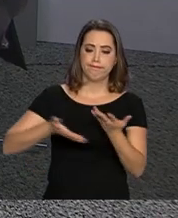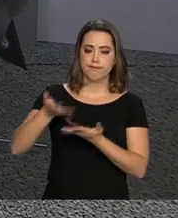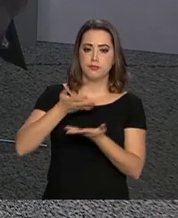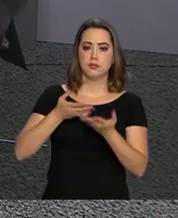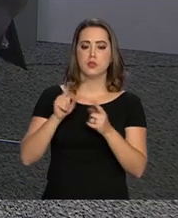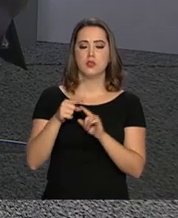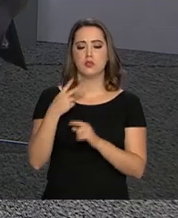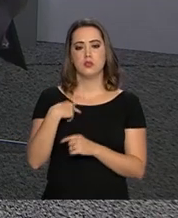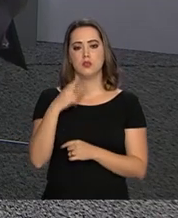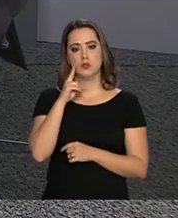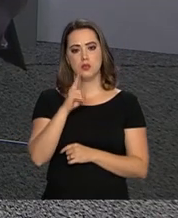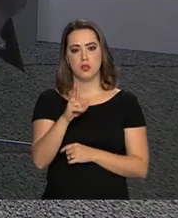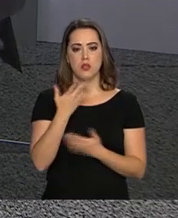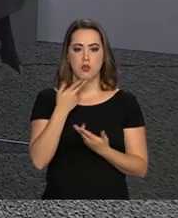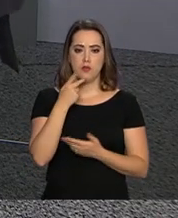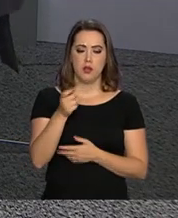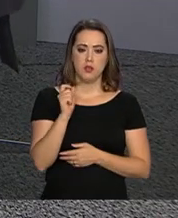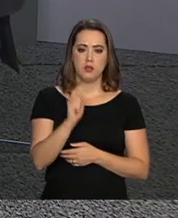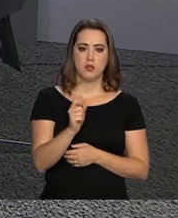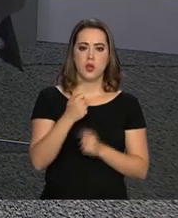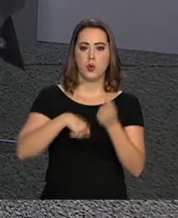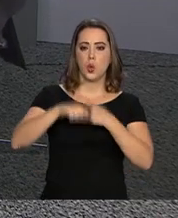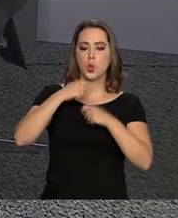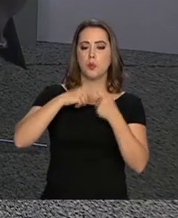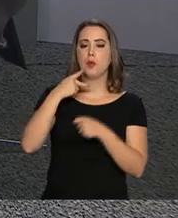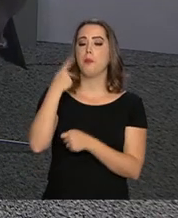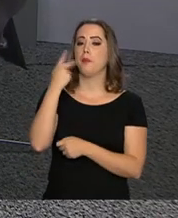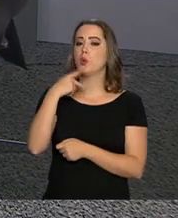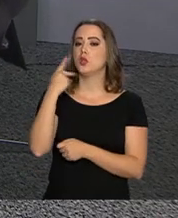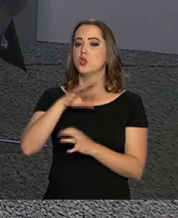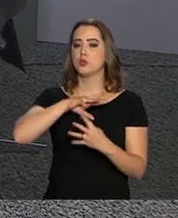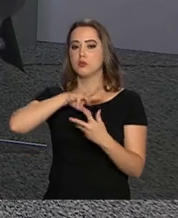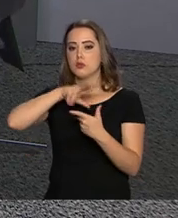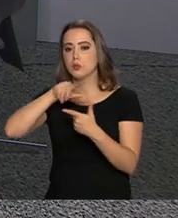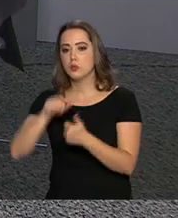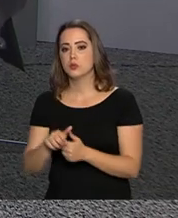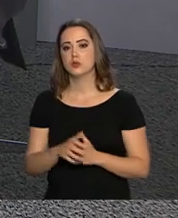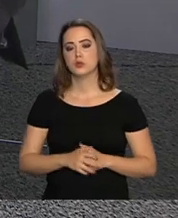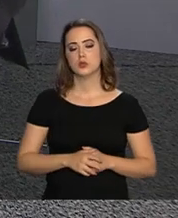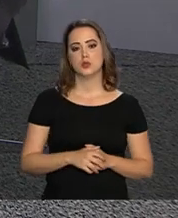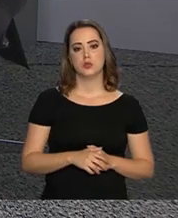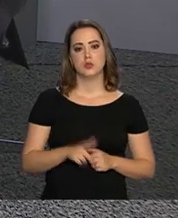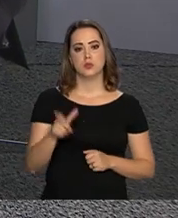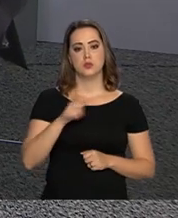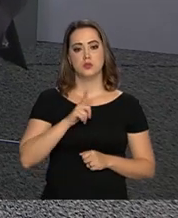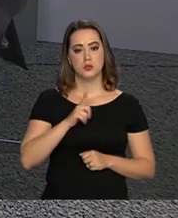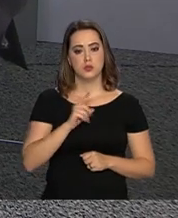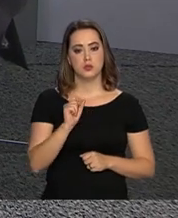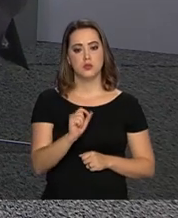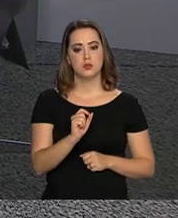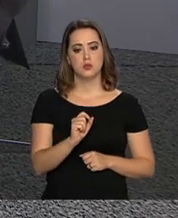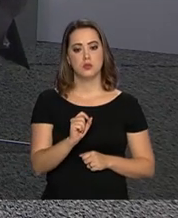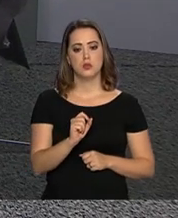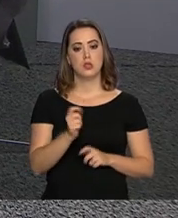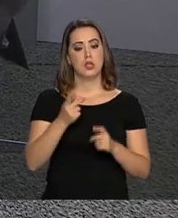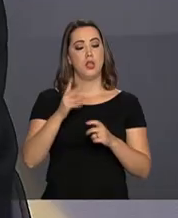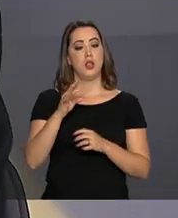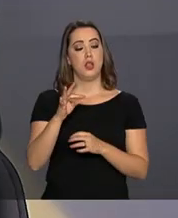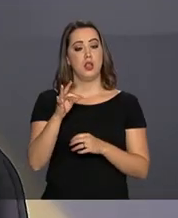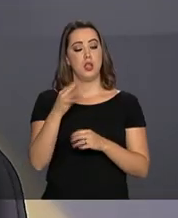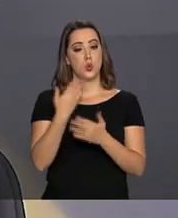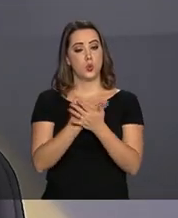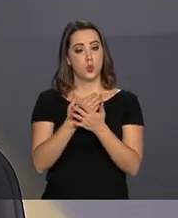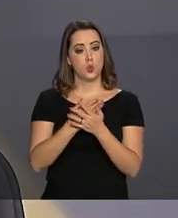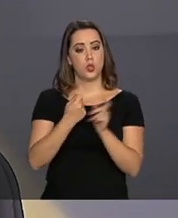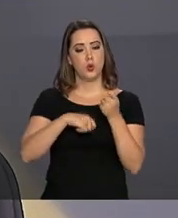com o que eu ousaria chamar a economia política do planeta. Você tem a teoria econômica, tem